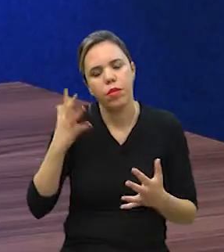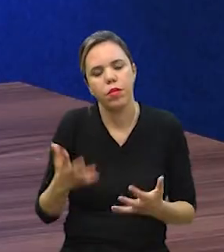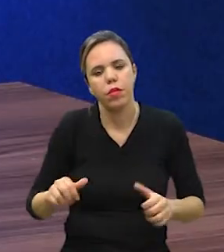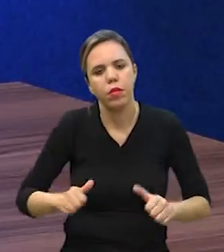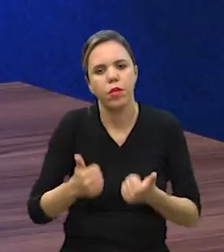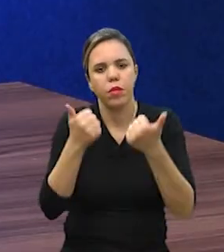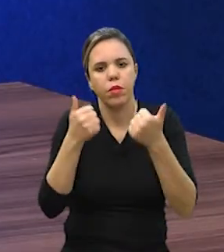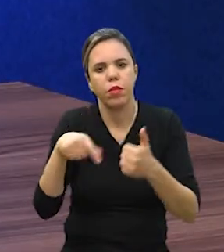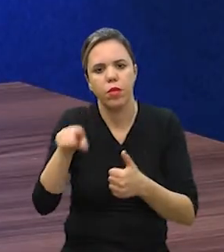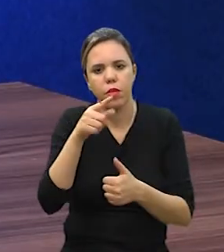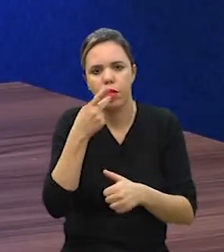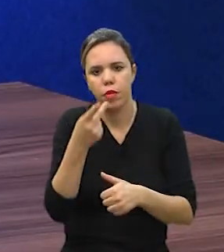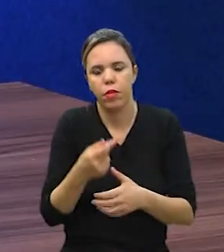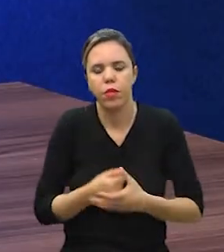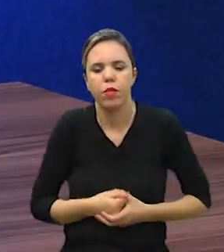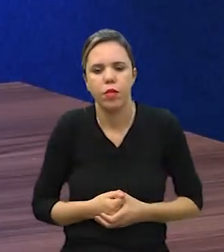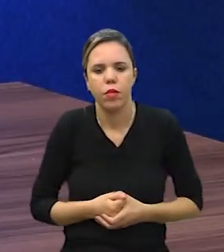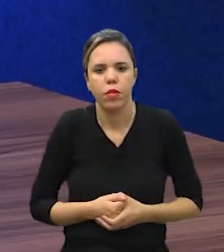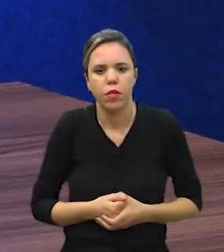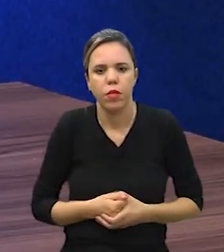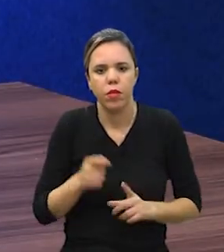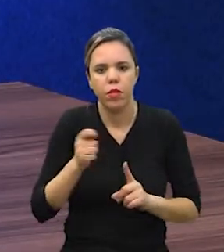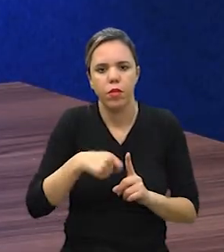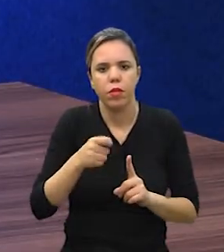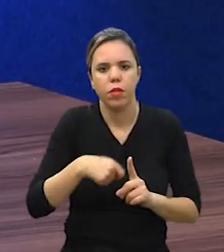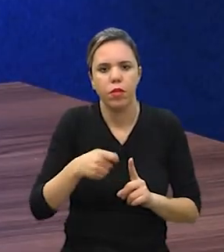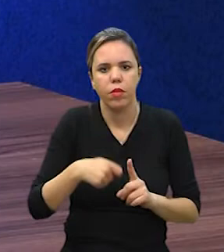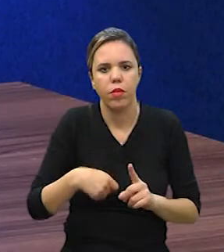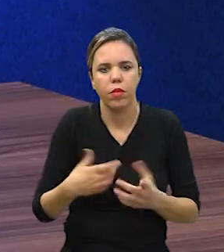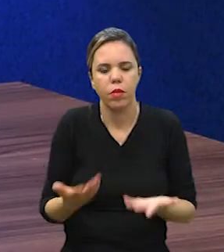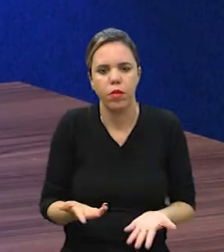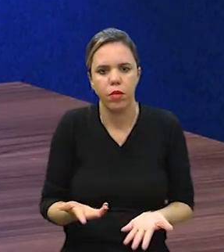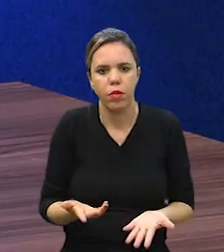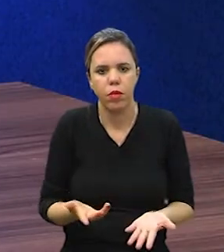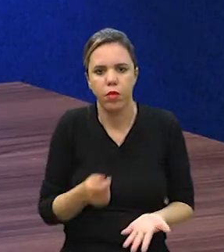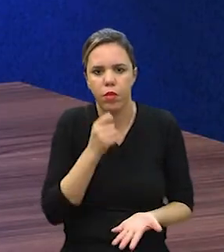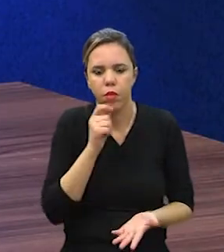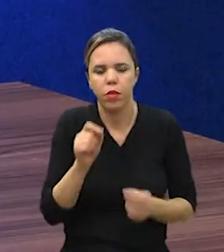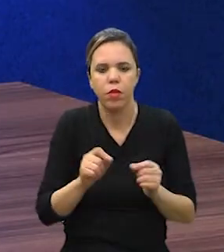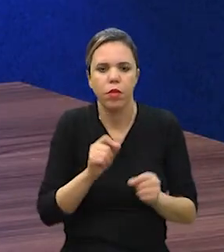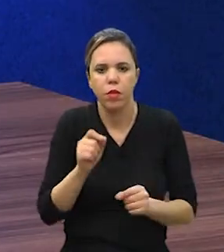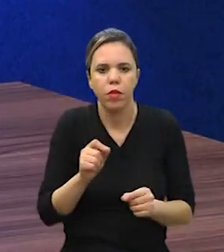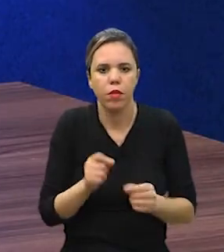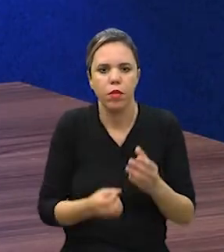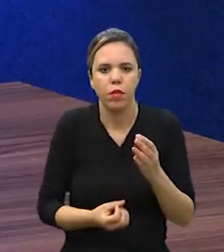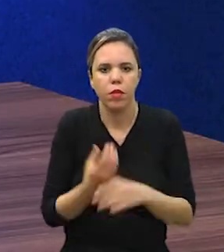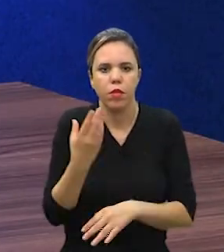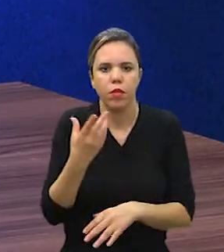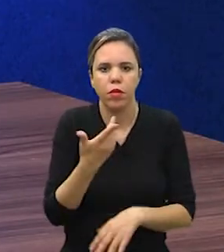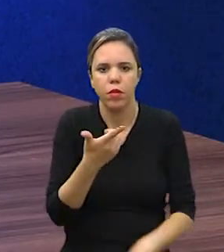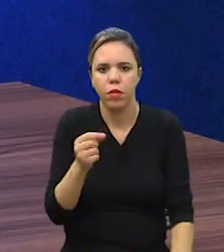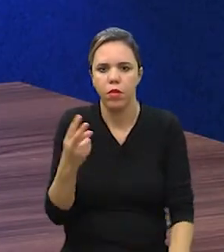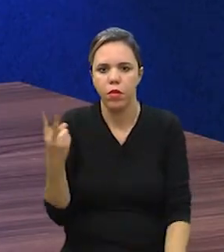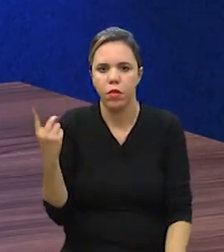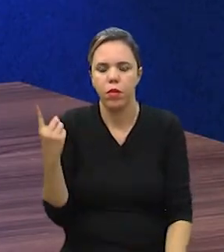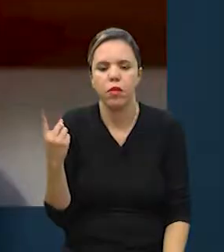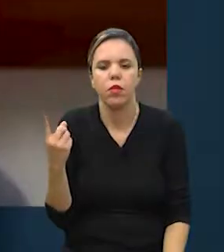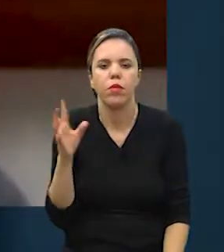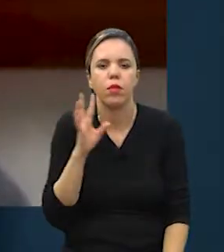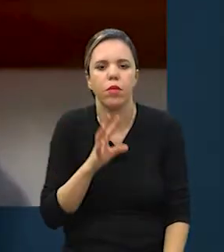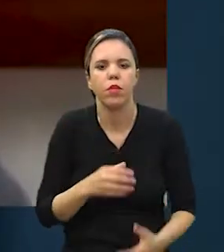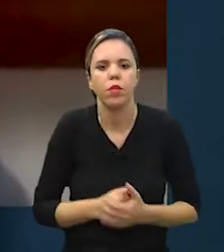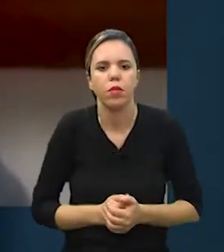resultados tão positivos que você menciona, Hugo, nesses meses, ainda o que há de vir para 2021?